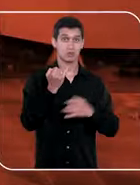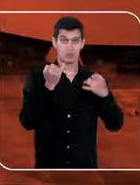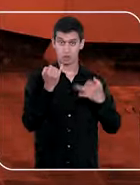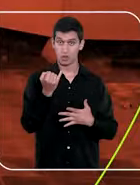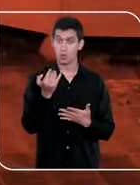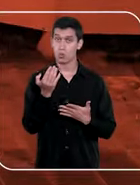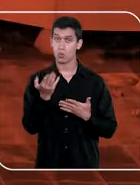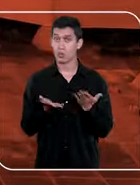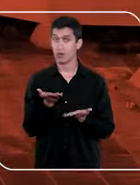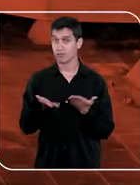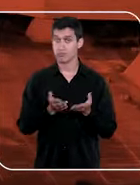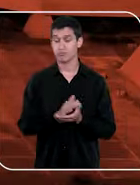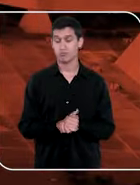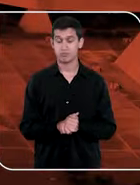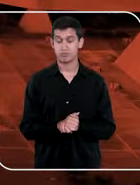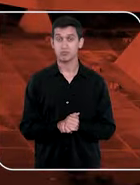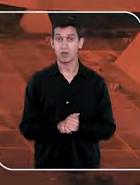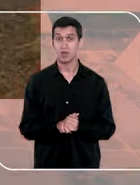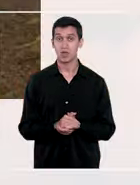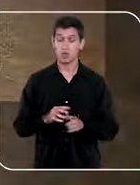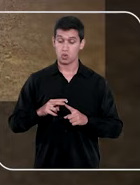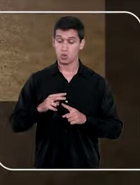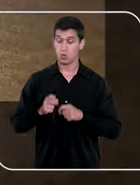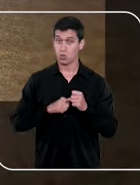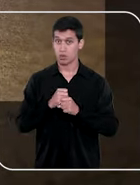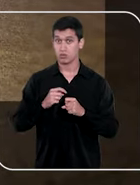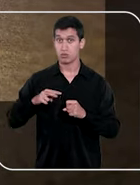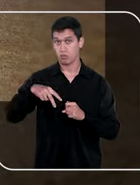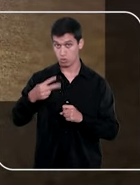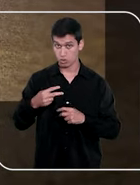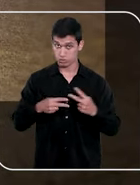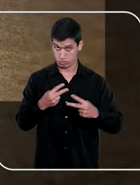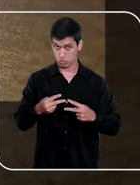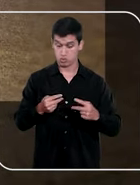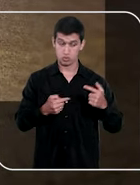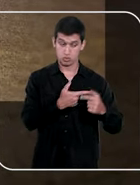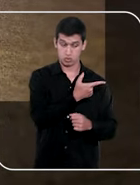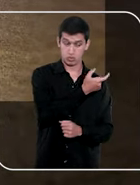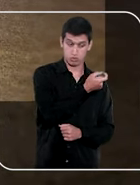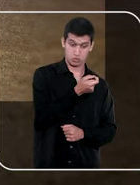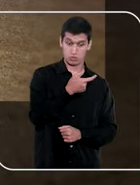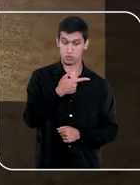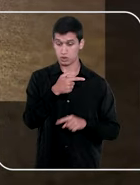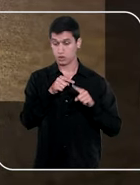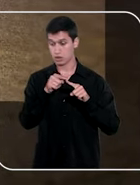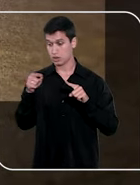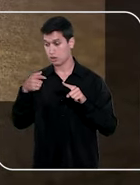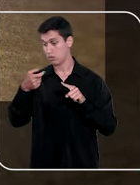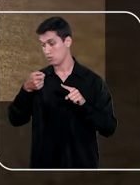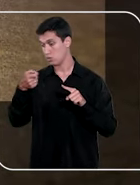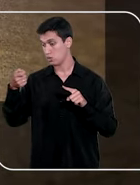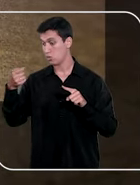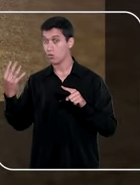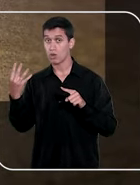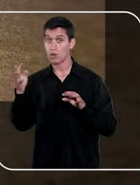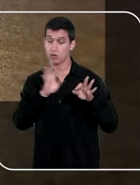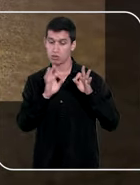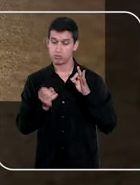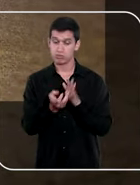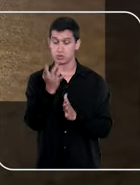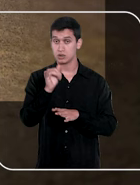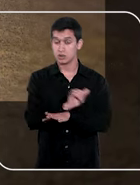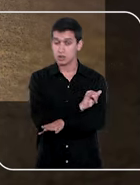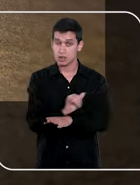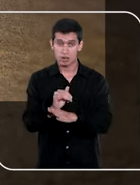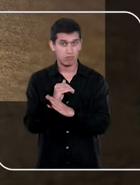zelar. No Bienio seguinte, 2002-2004, o planejamento estratégico ousou ir